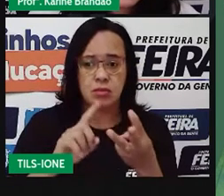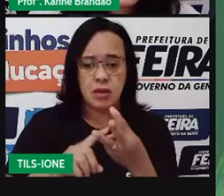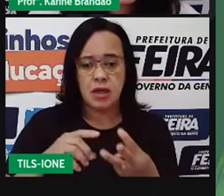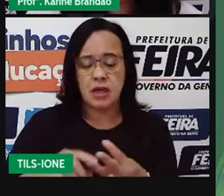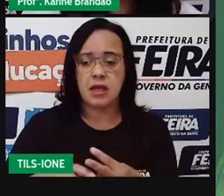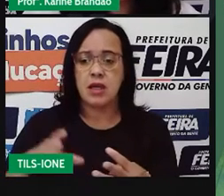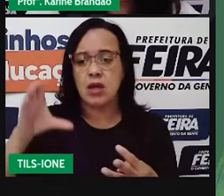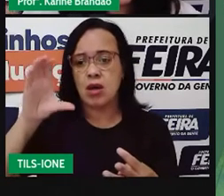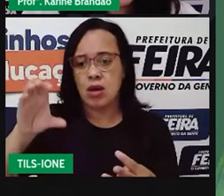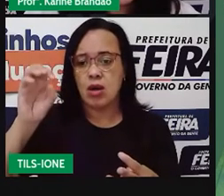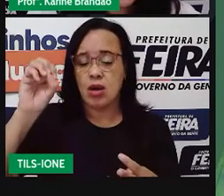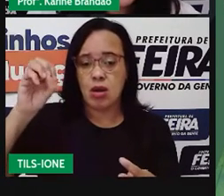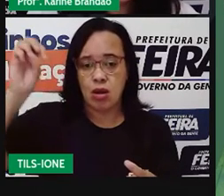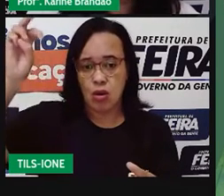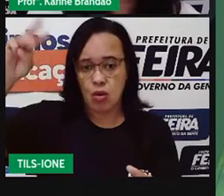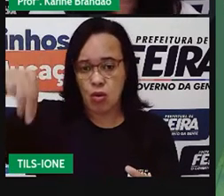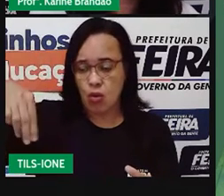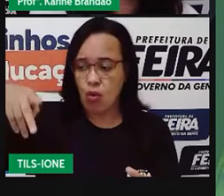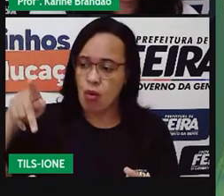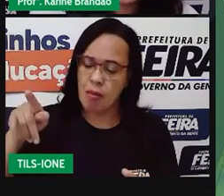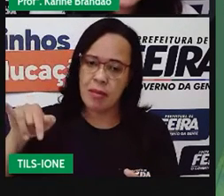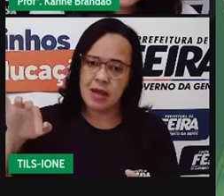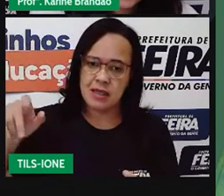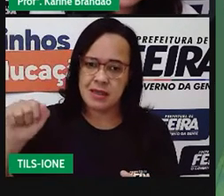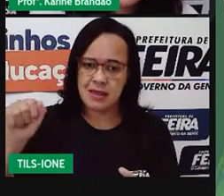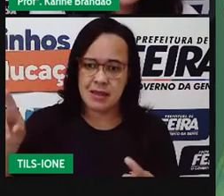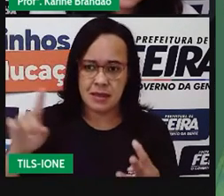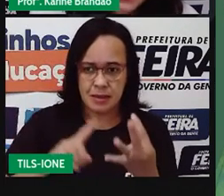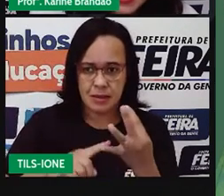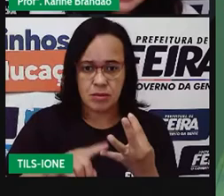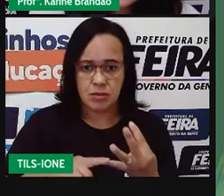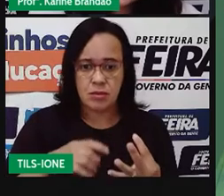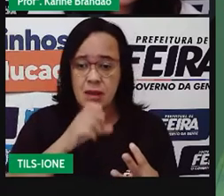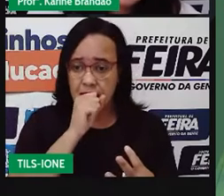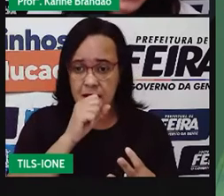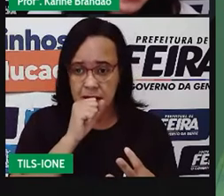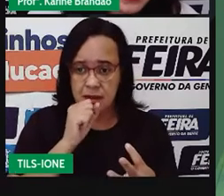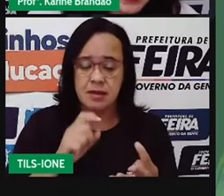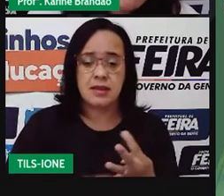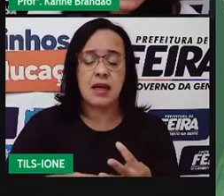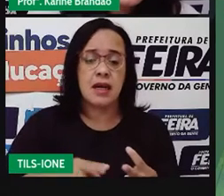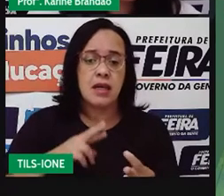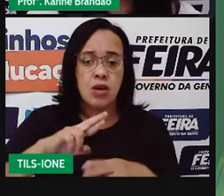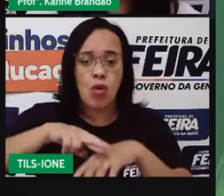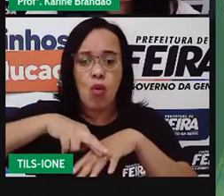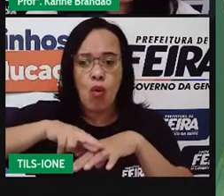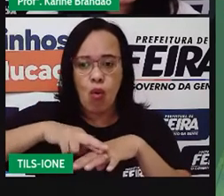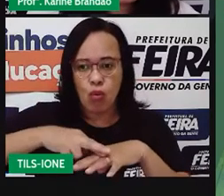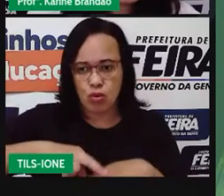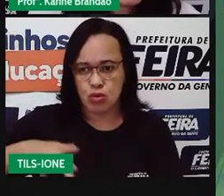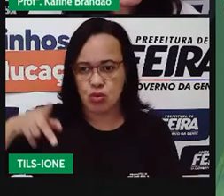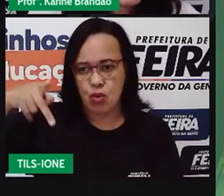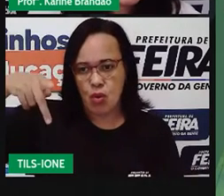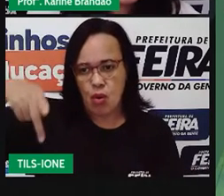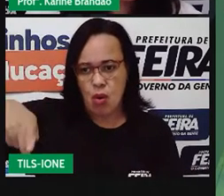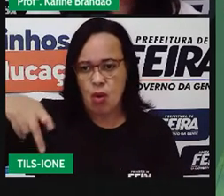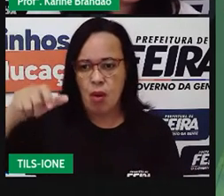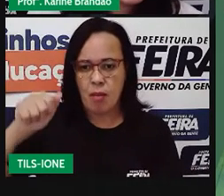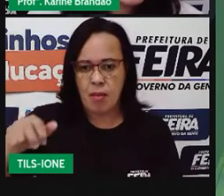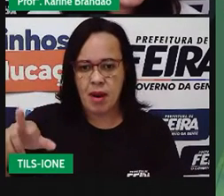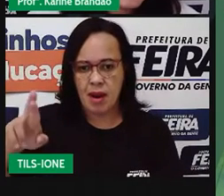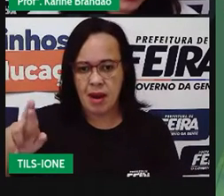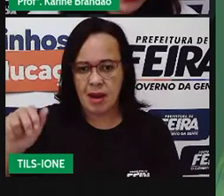alimenta-se de outro de espécie diferente. Tá? Lembra do carcará? Então, o carcará da música